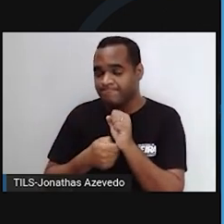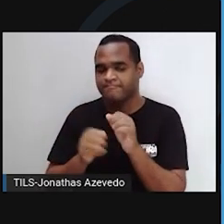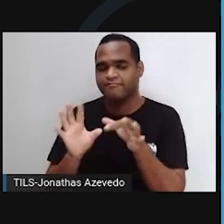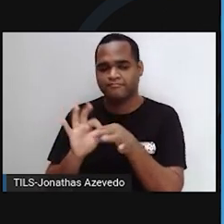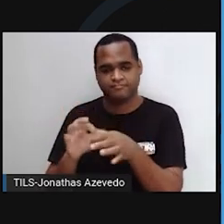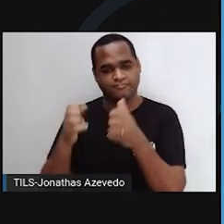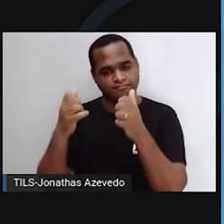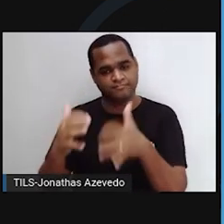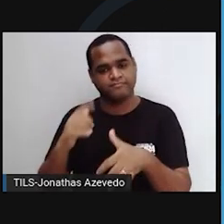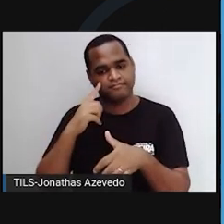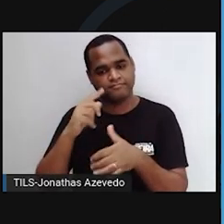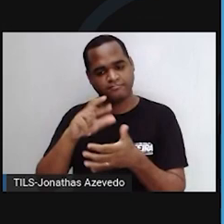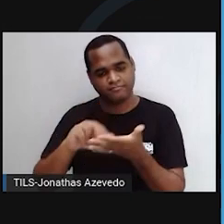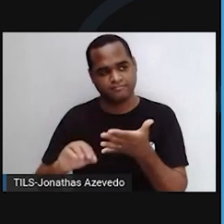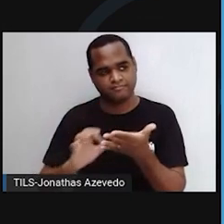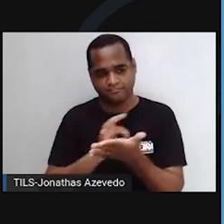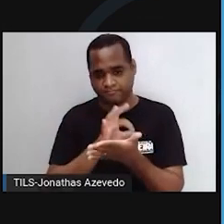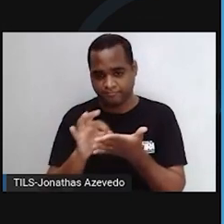celulares.